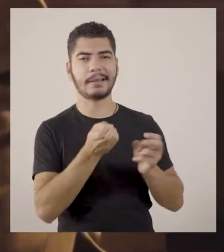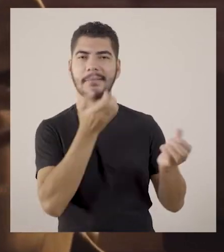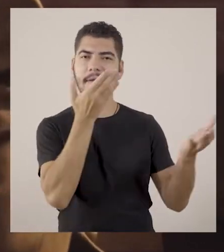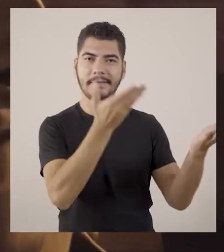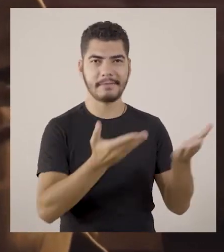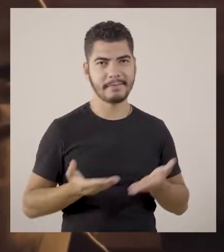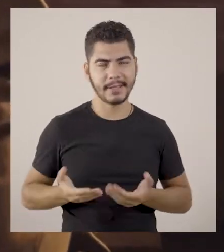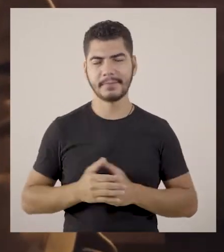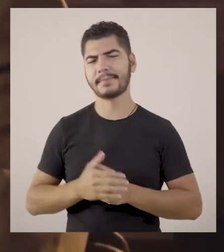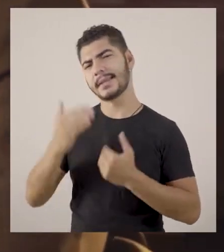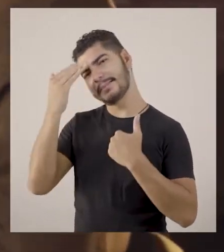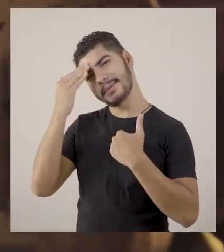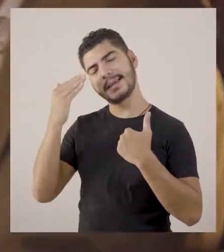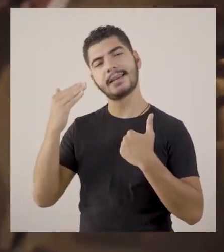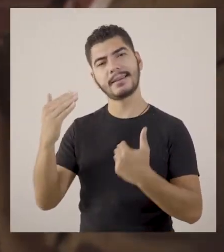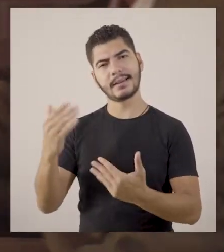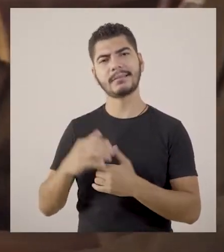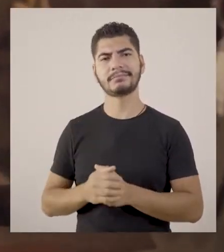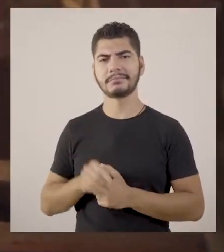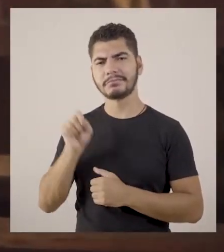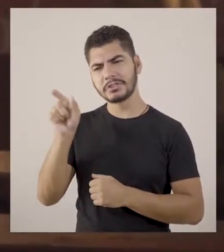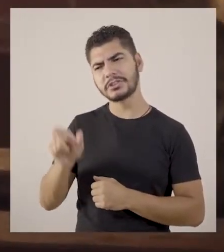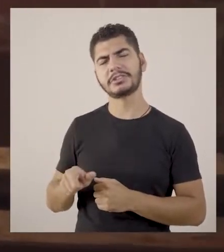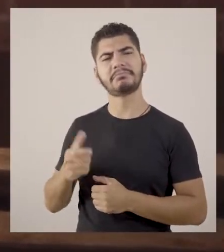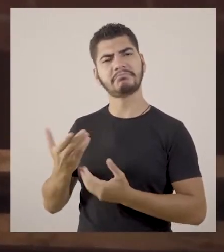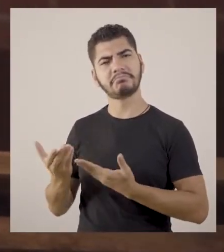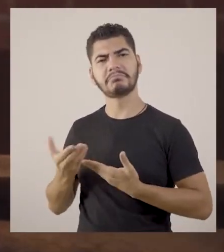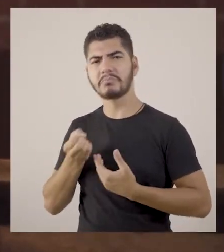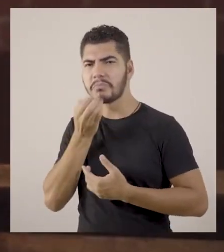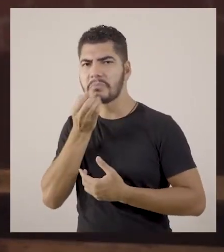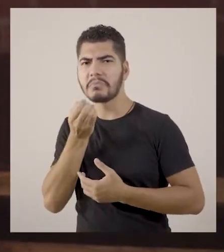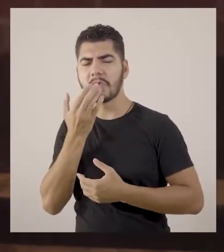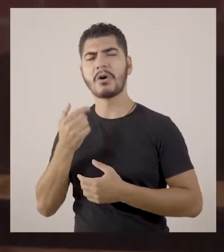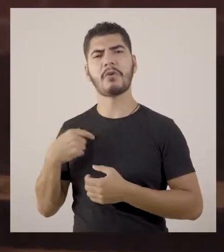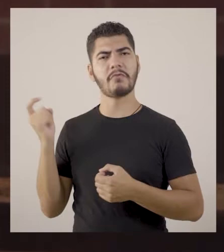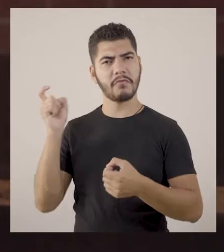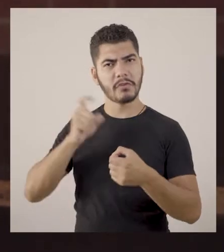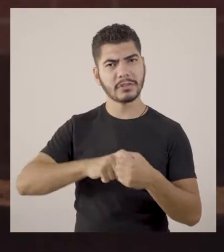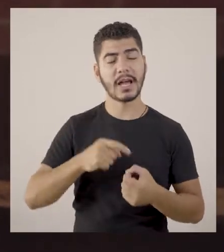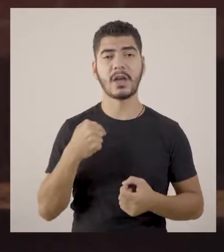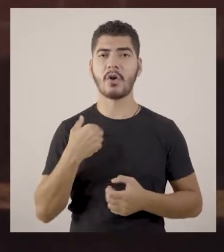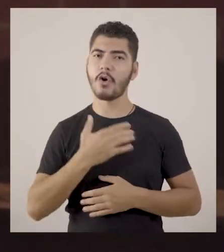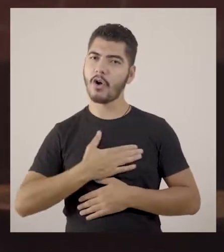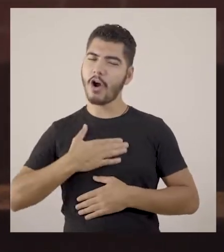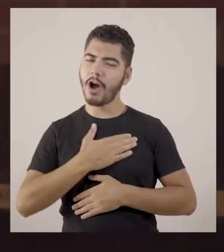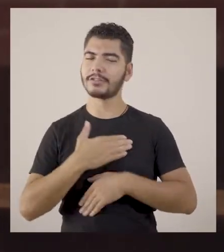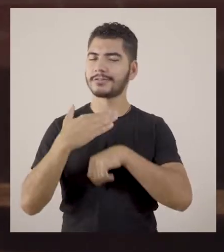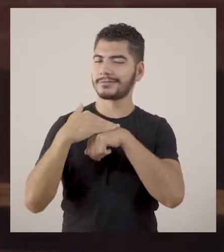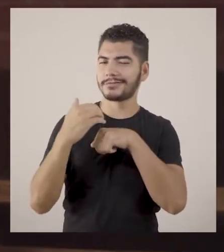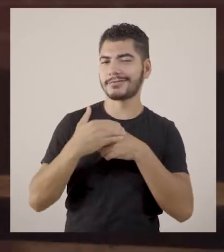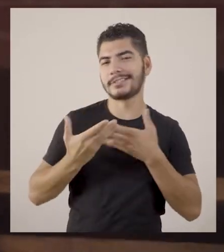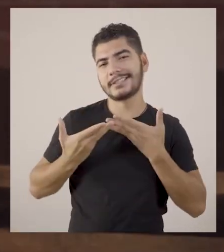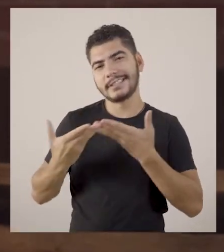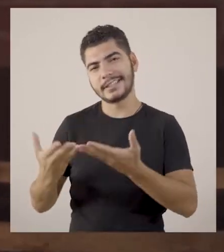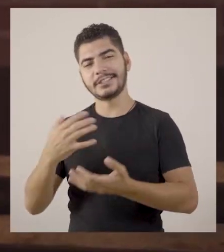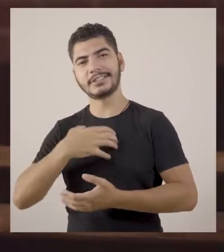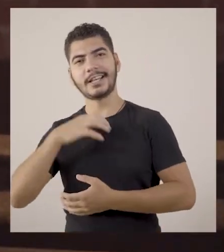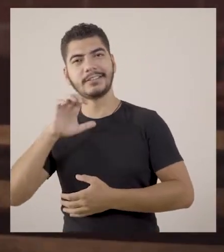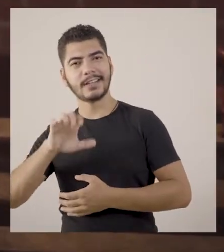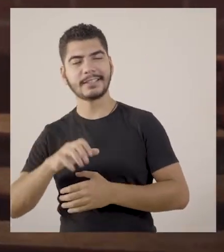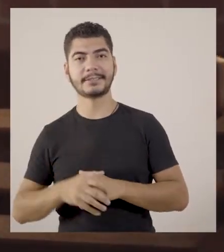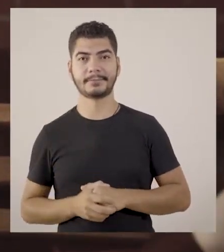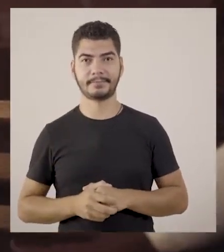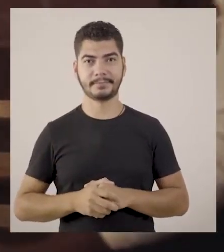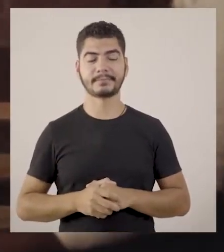bem-vinda, viu? Muito obrigada. Você é um homem muito gentil, viu? Eu vou voltar. Eu gosto de ser acolhida desse jeito. Não